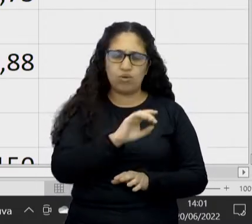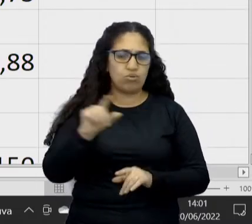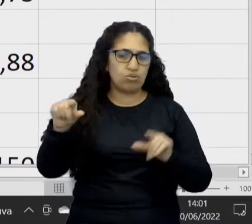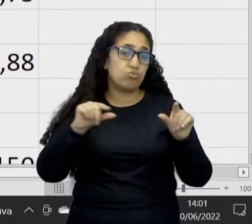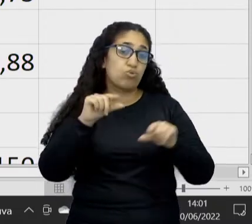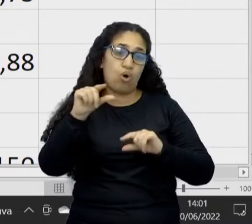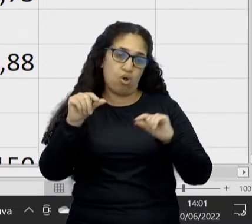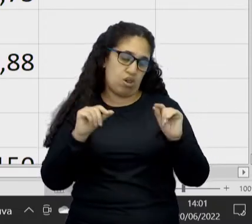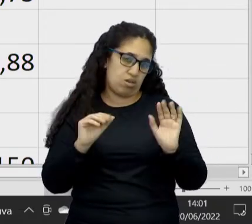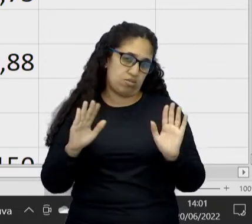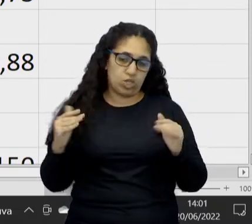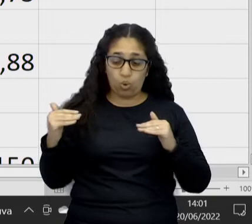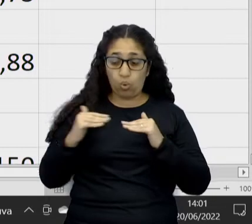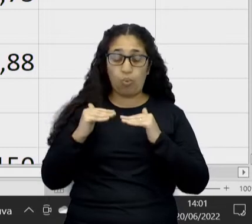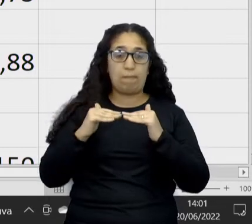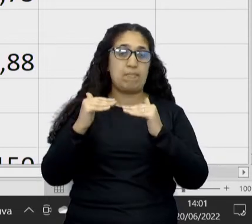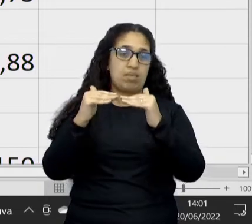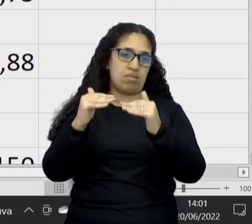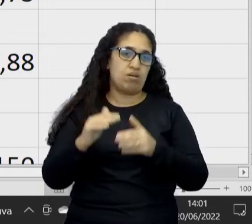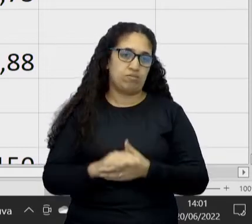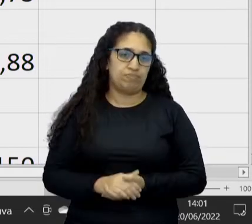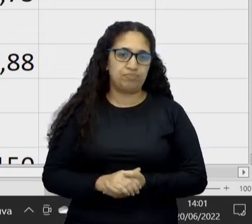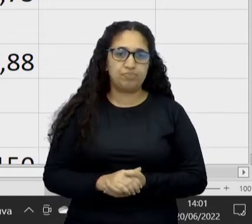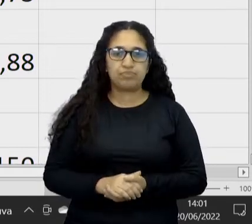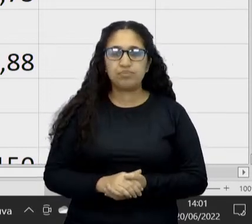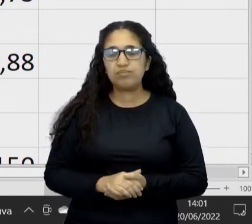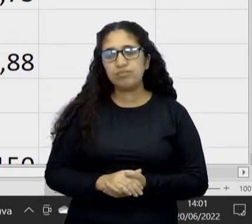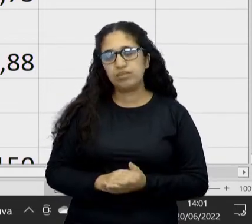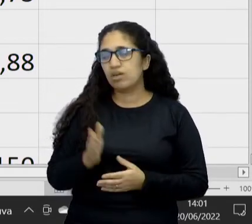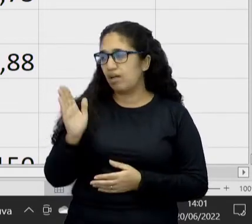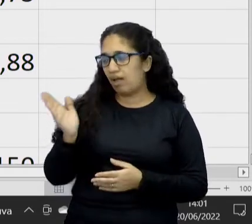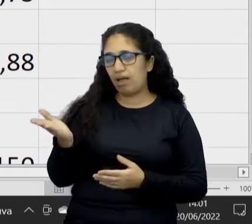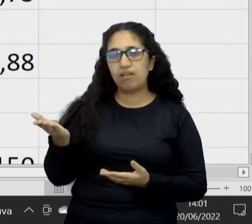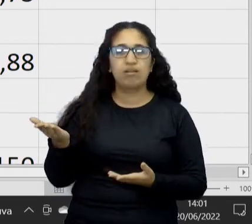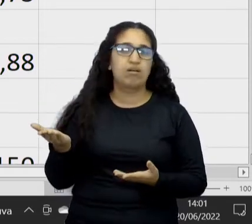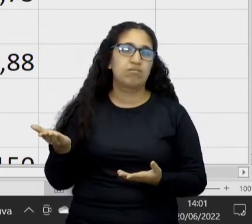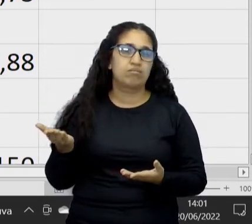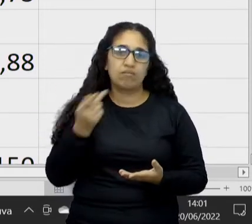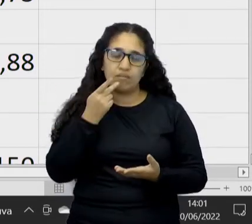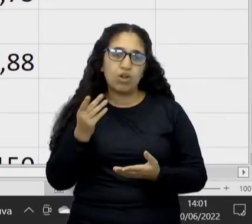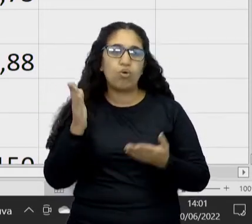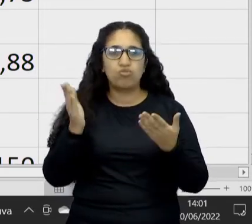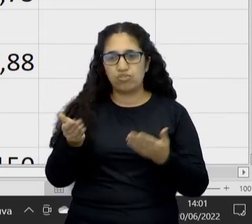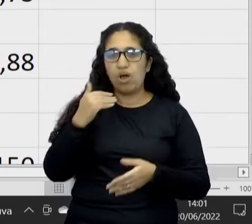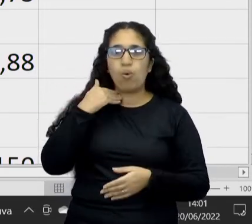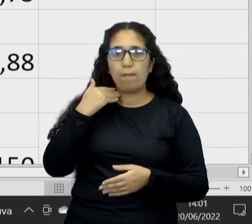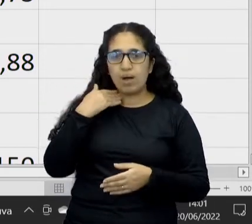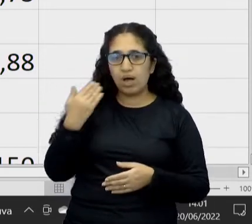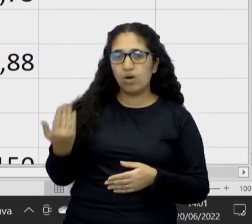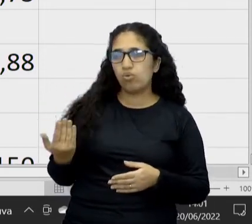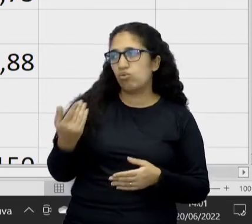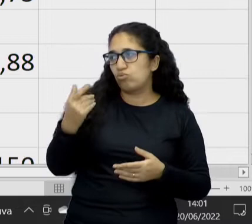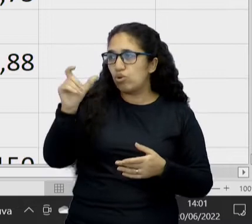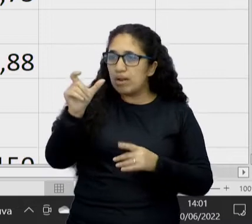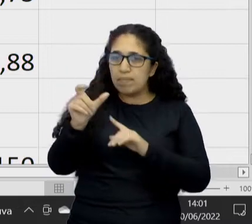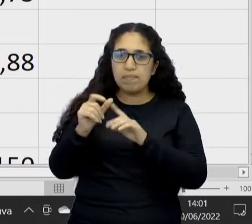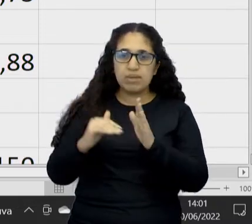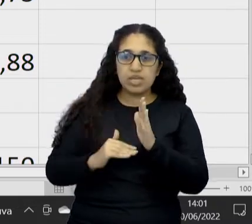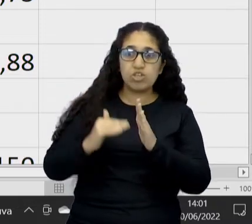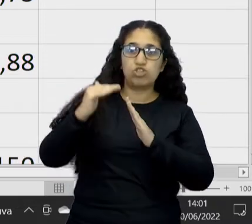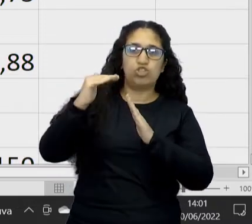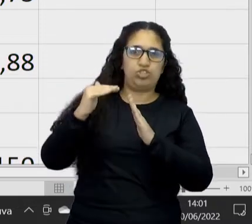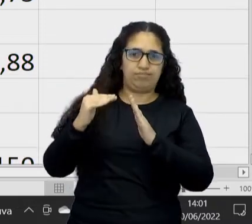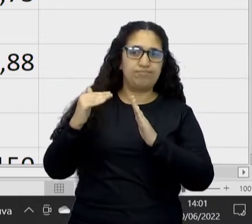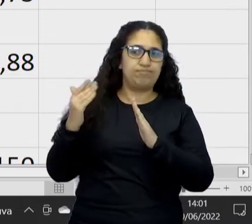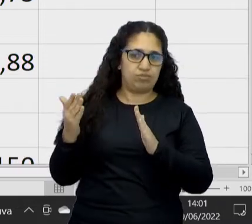O que cabia era mais adequado ao bolso dela, por conta que ela até falou que o banco até forneceu um limite maior, ela ficou